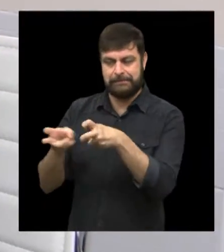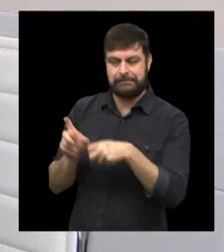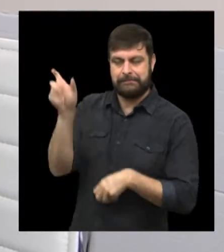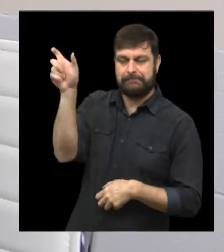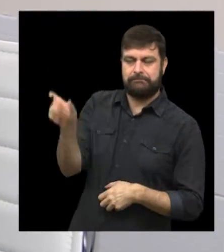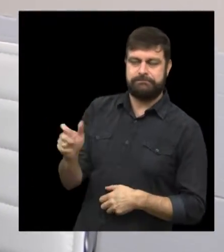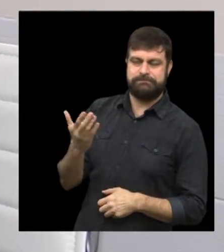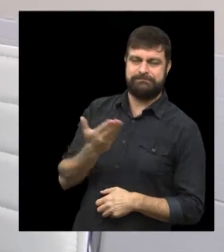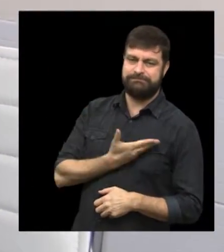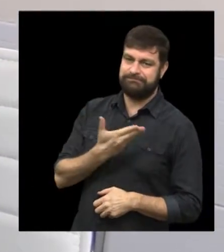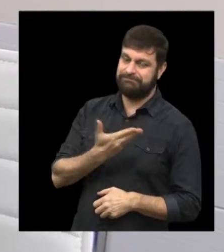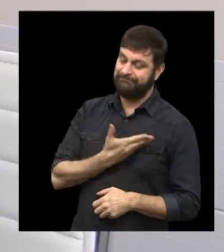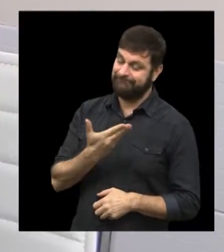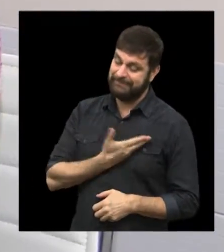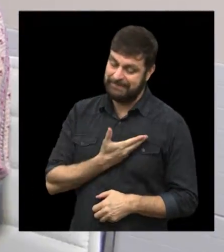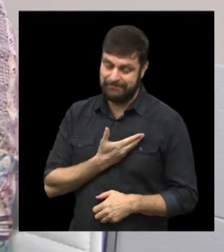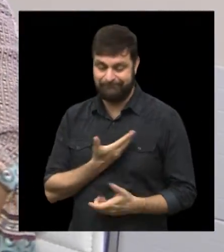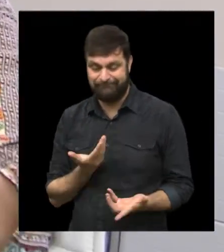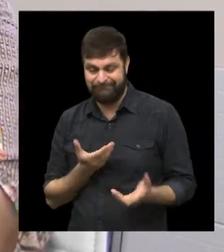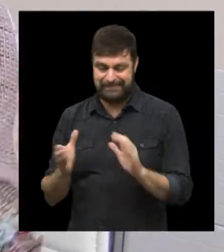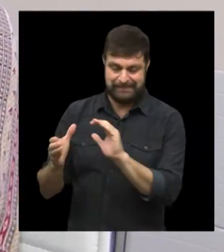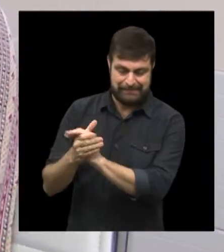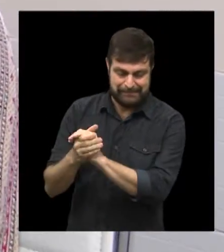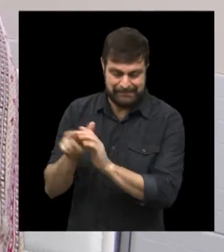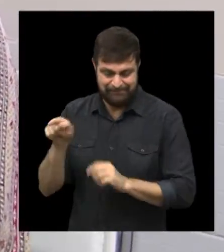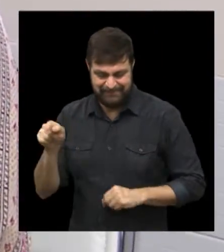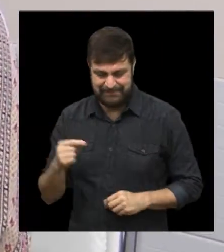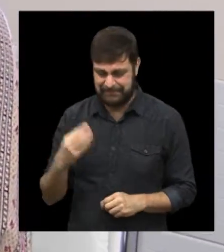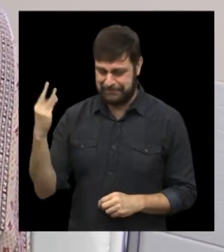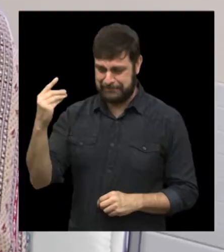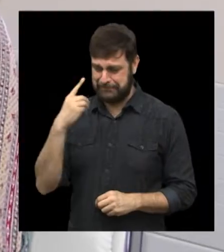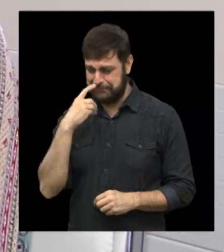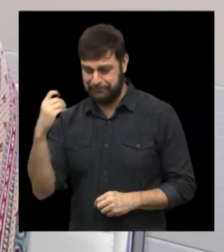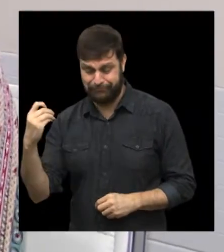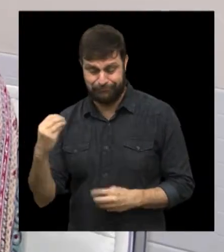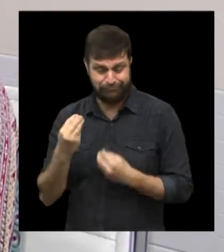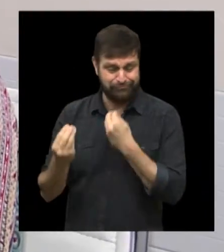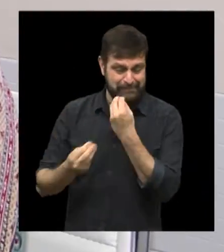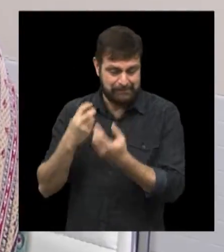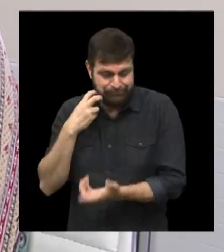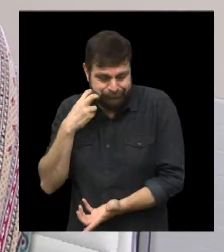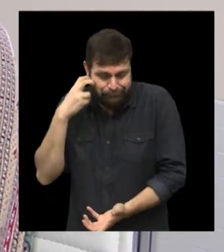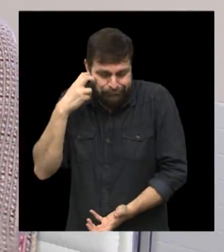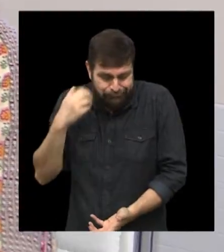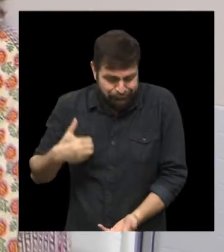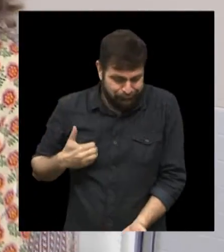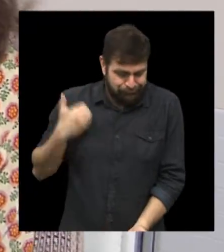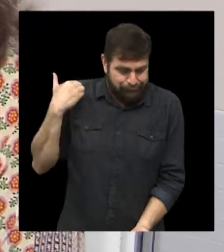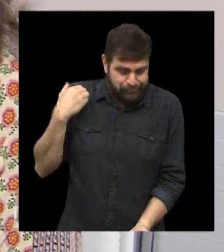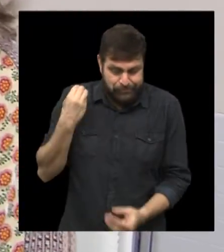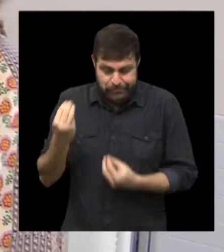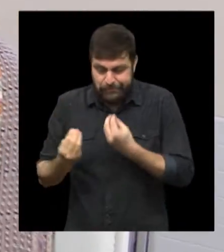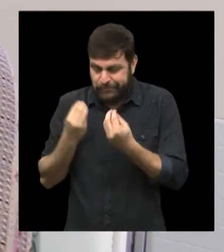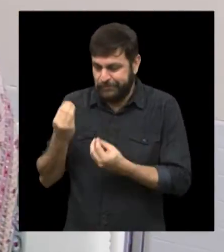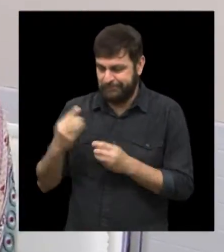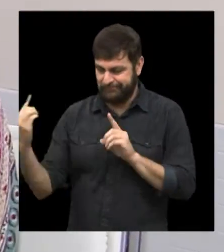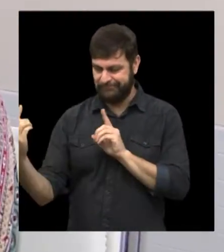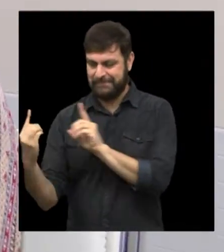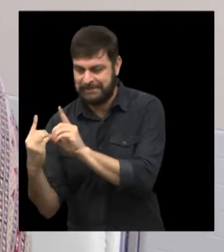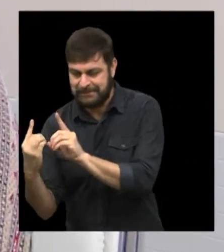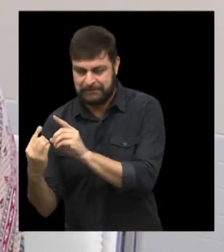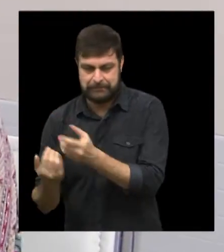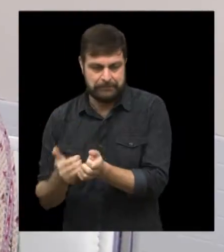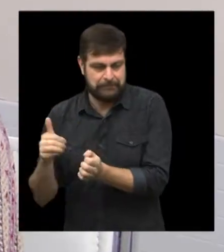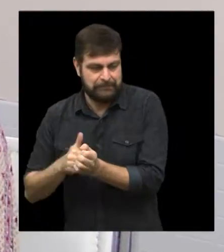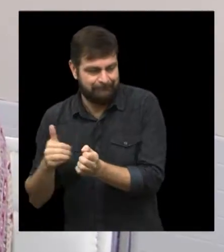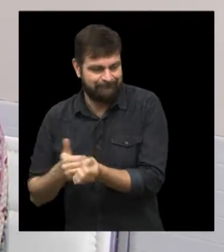um colega, um amigo, o nosso parceiro, com o mau hálito, é constrangedor conviver com aquela pessoa sem